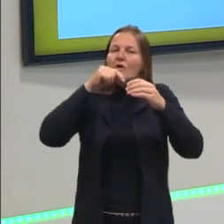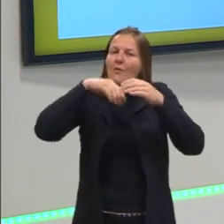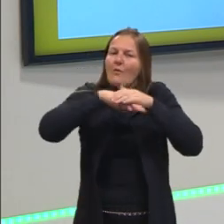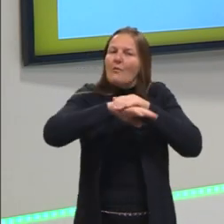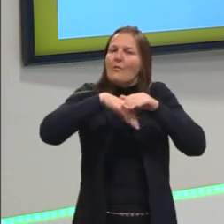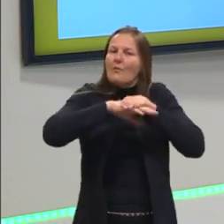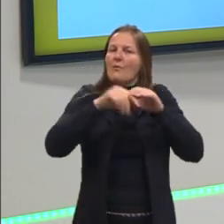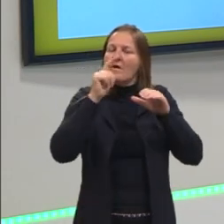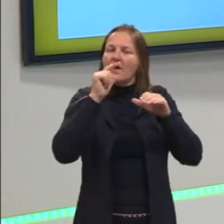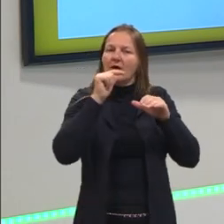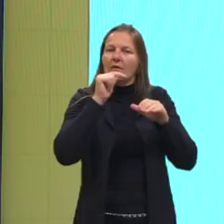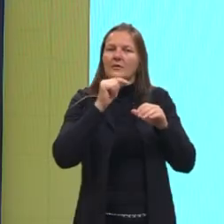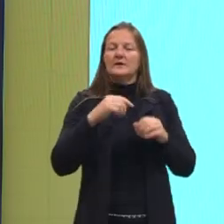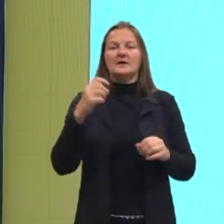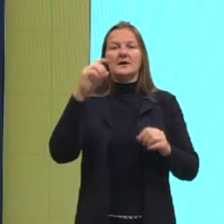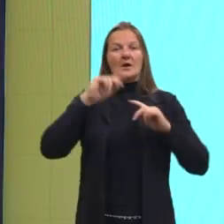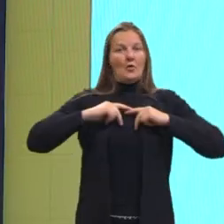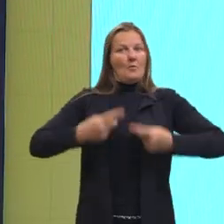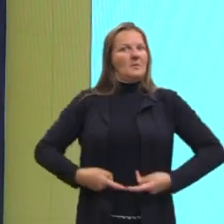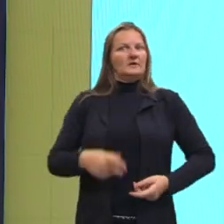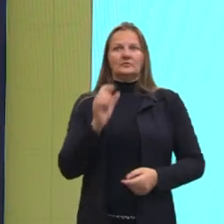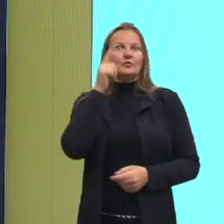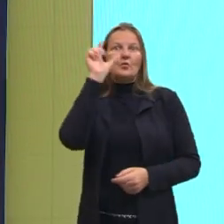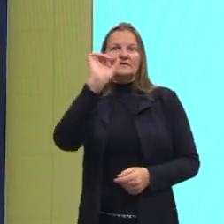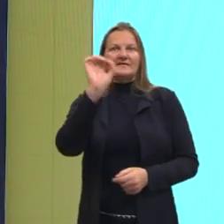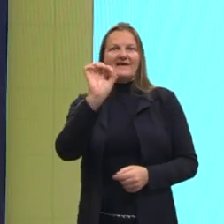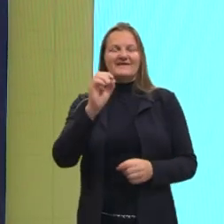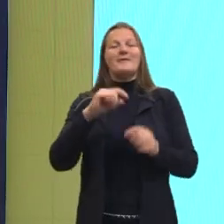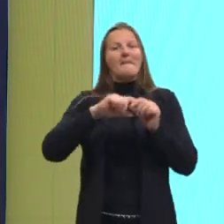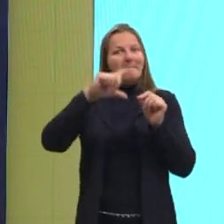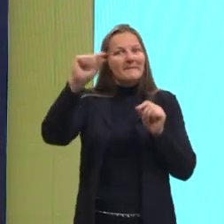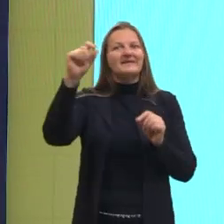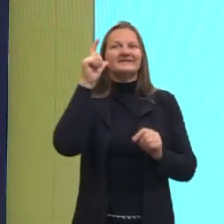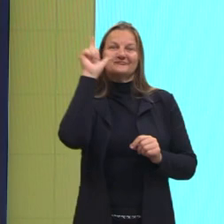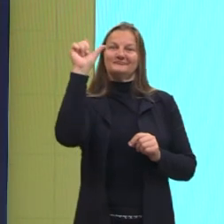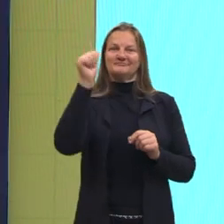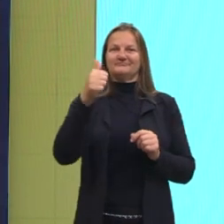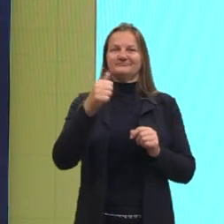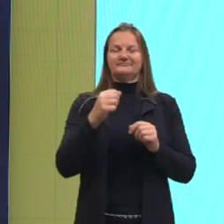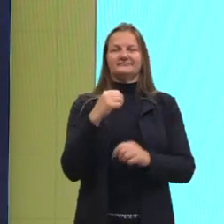Então, ela vai guardar substâncias e também a própria água.